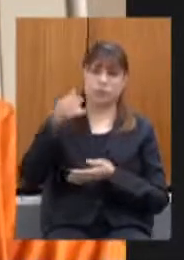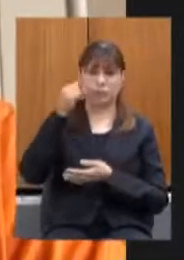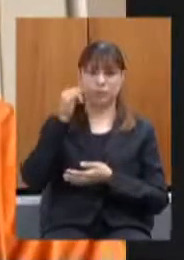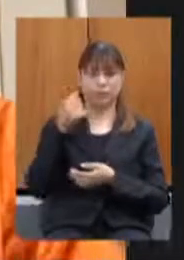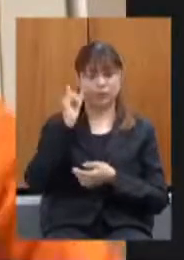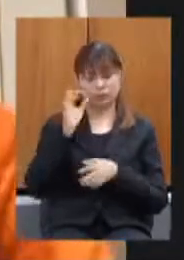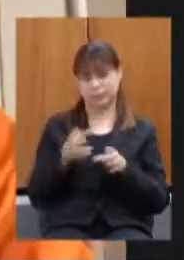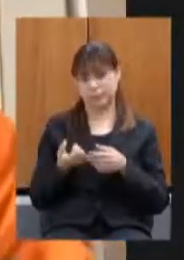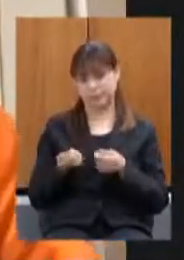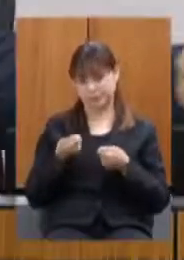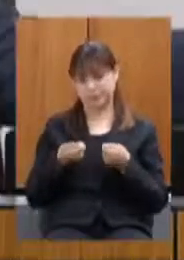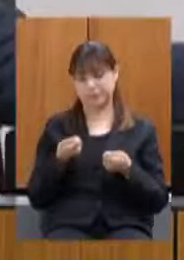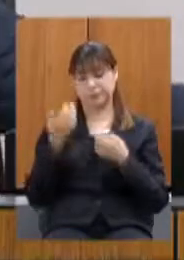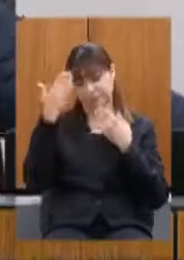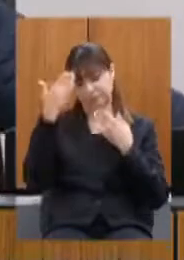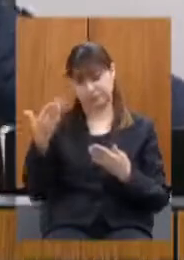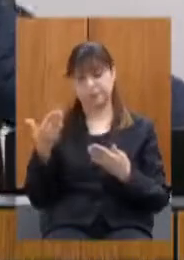presidente